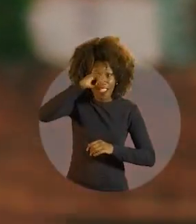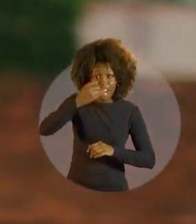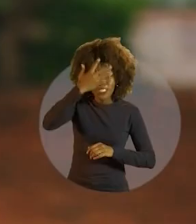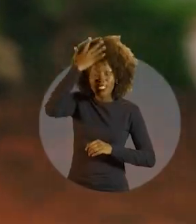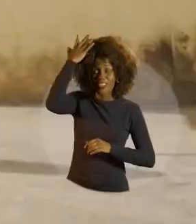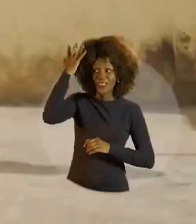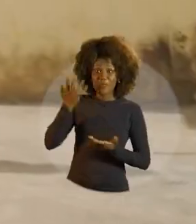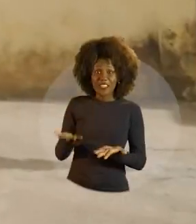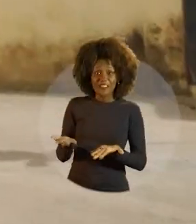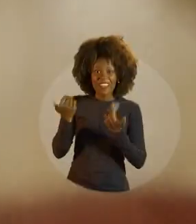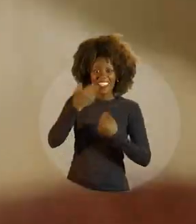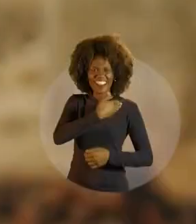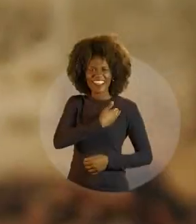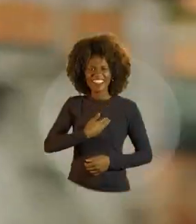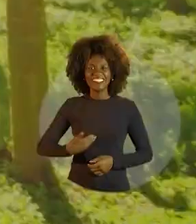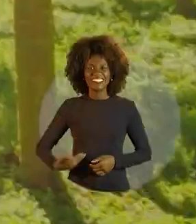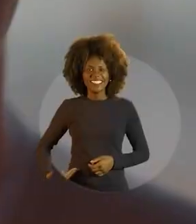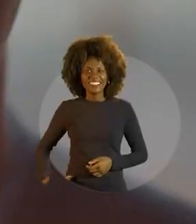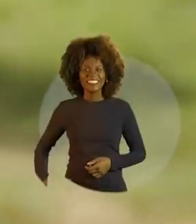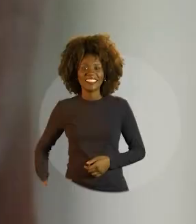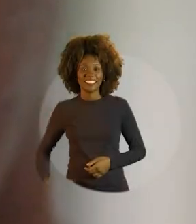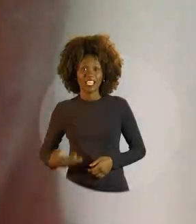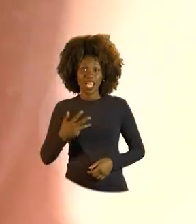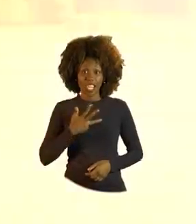Jerônimo que vem lá